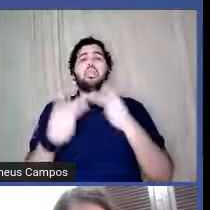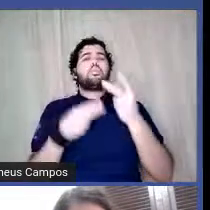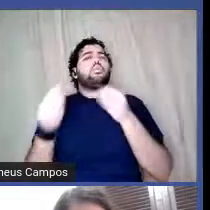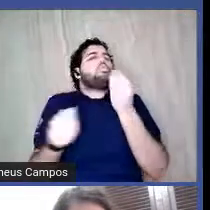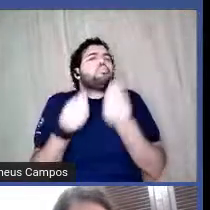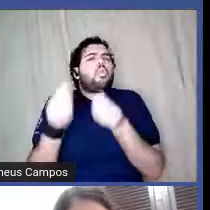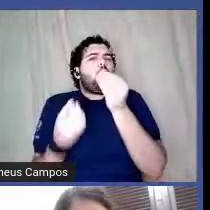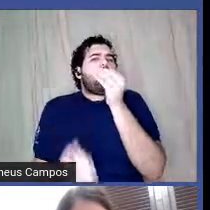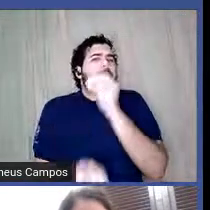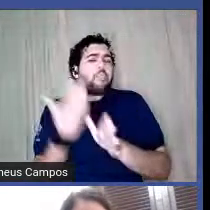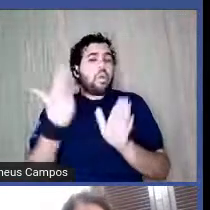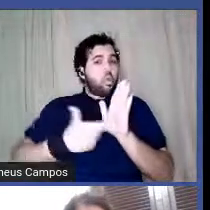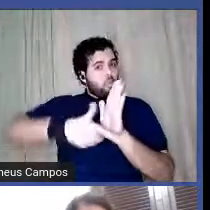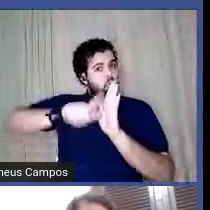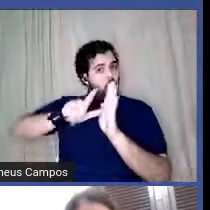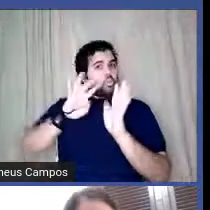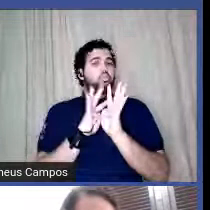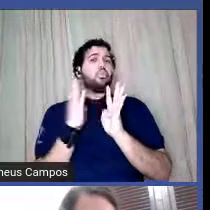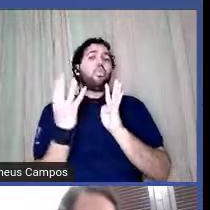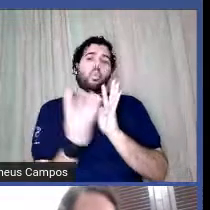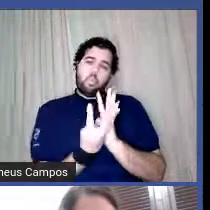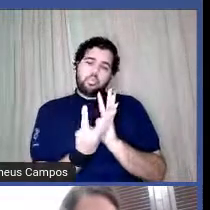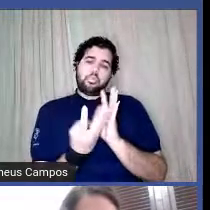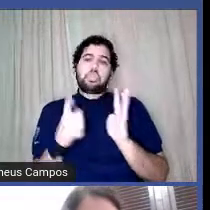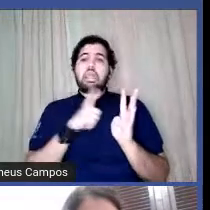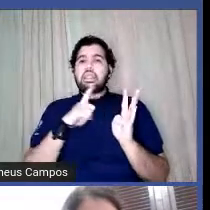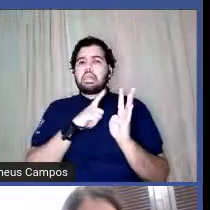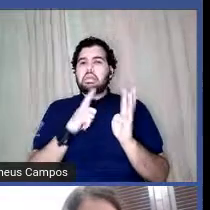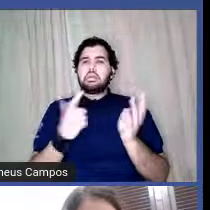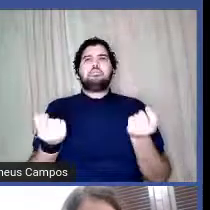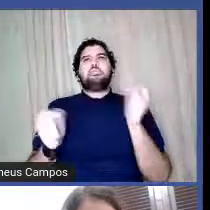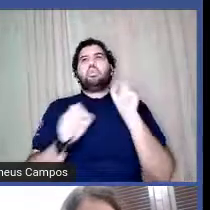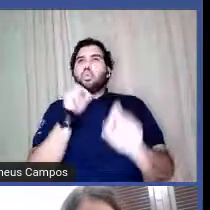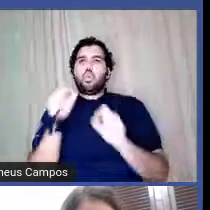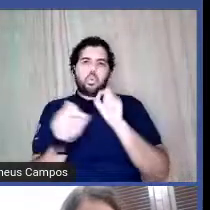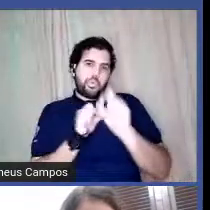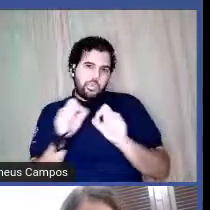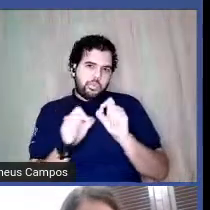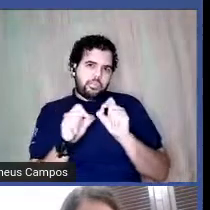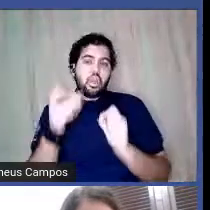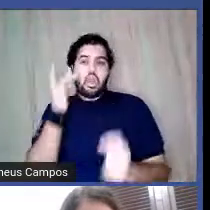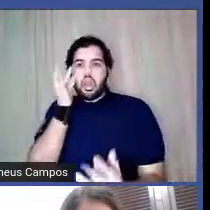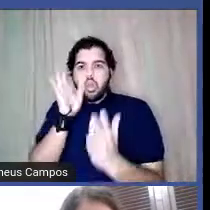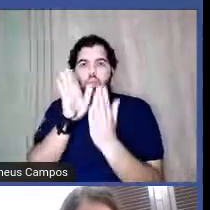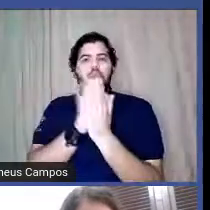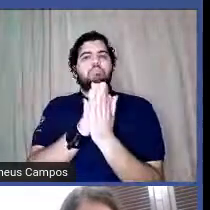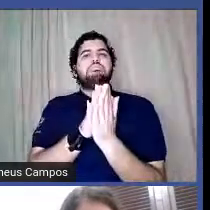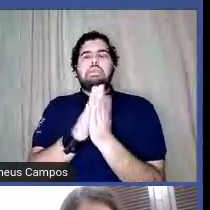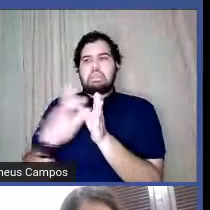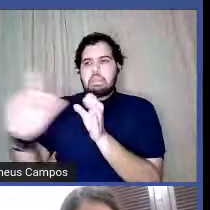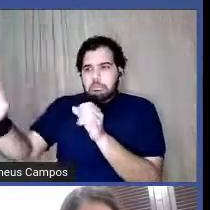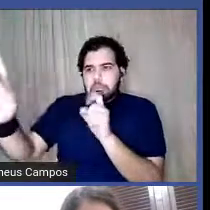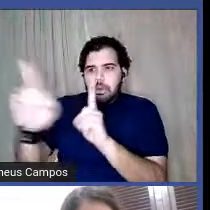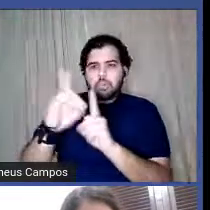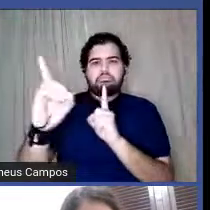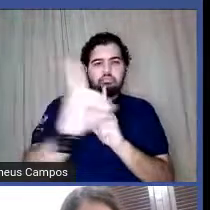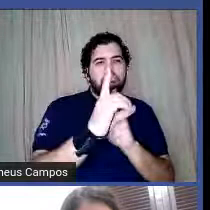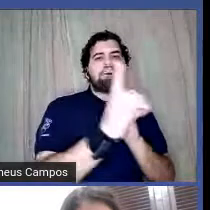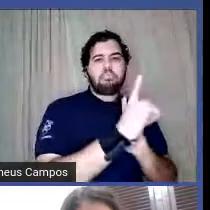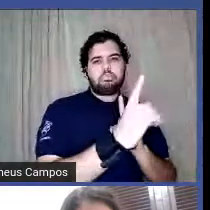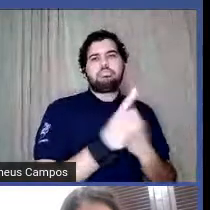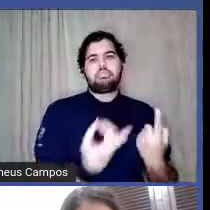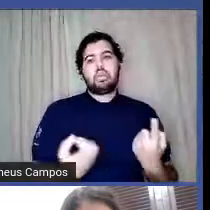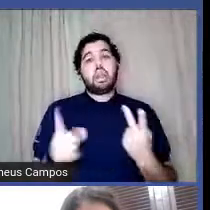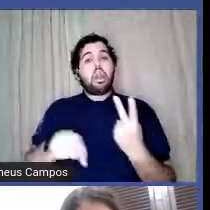no contexto antes da pandemia, né, de ter mais essa coisa presencial, de se encontrarem, né, a Elas